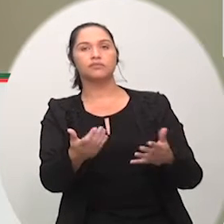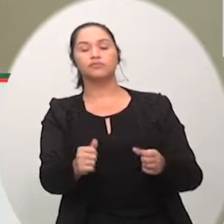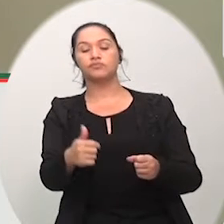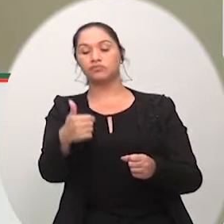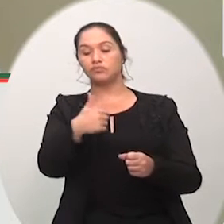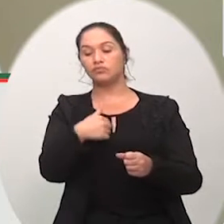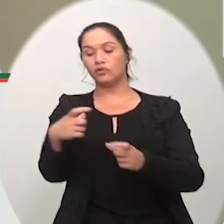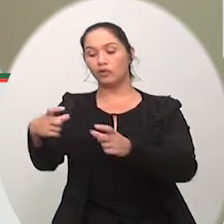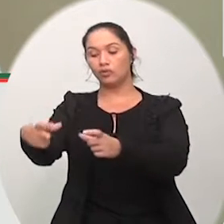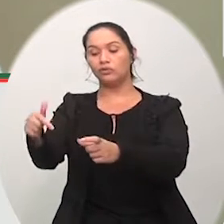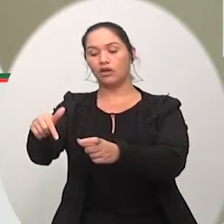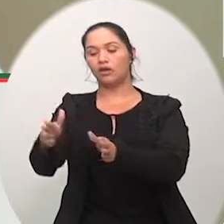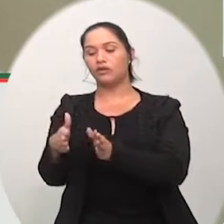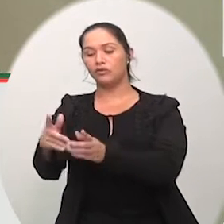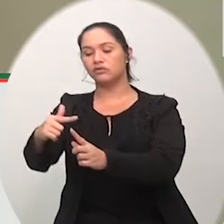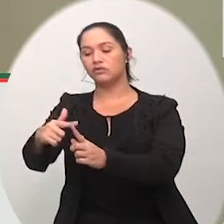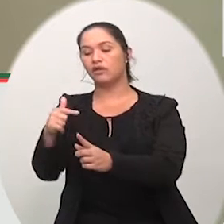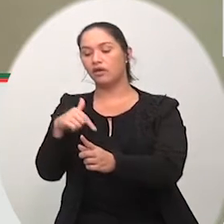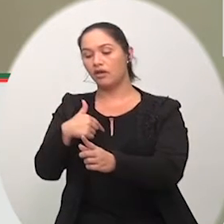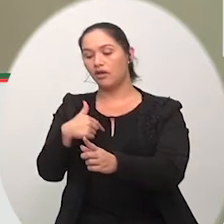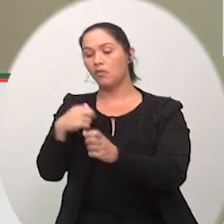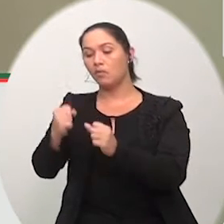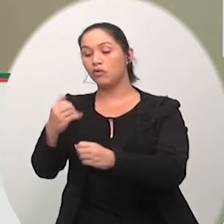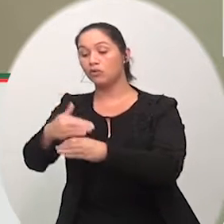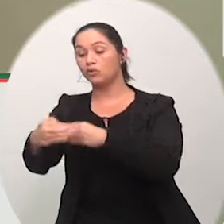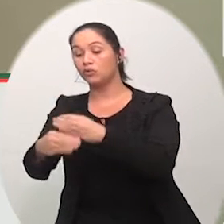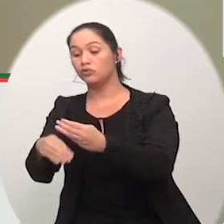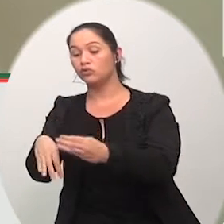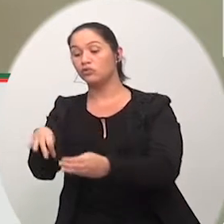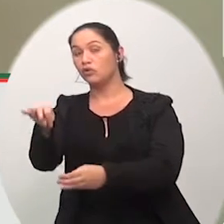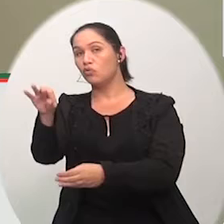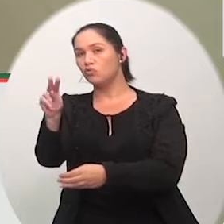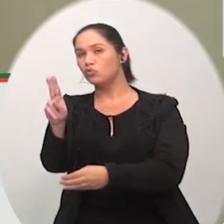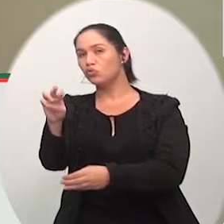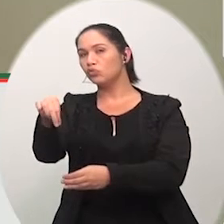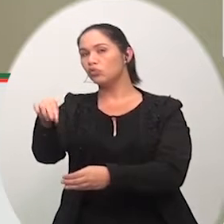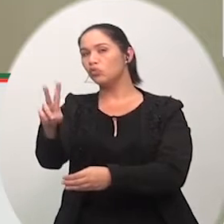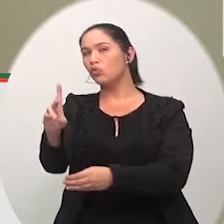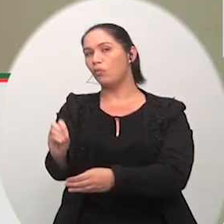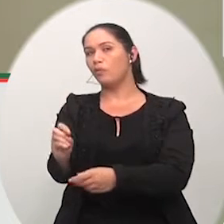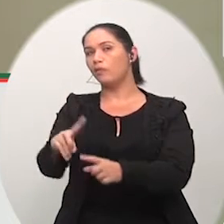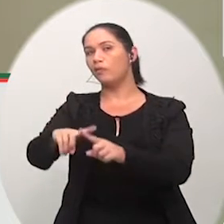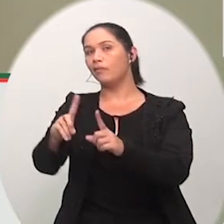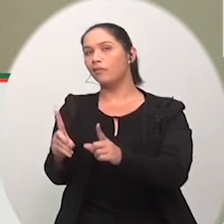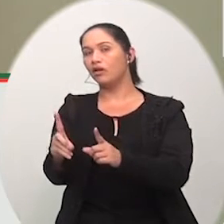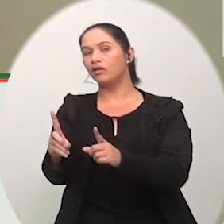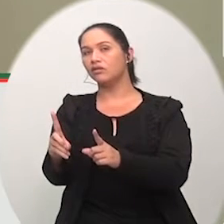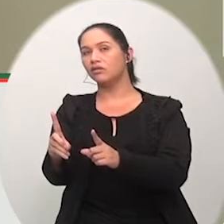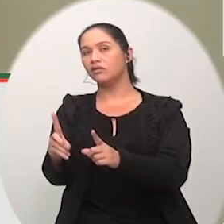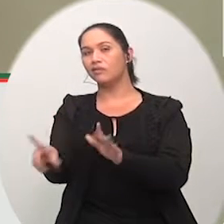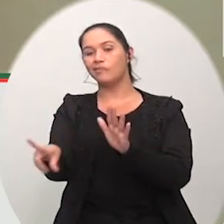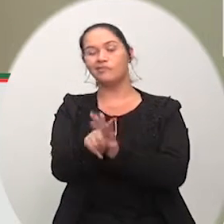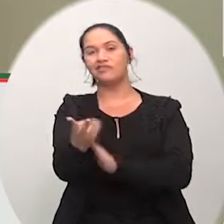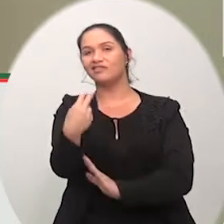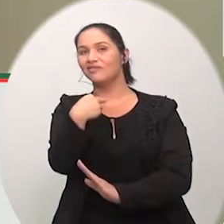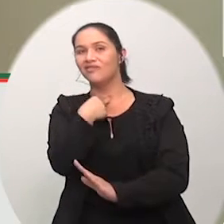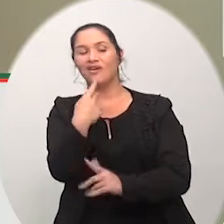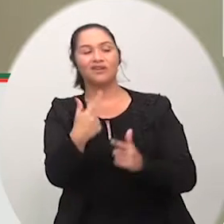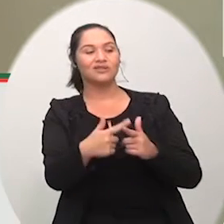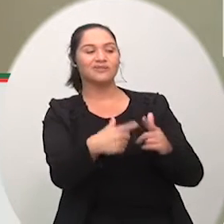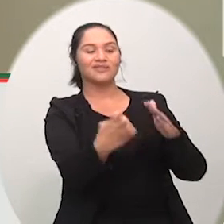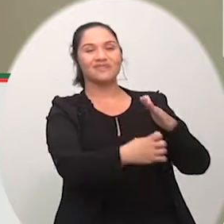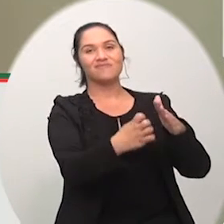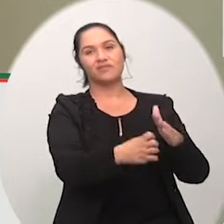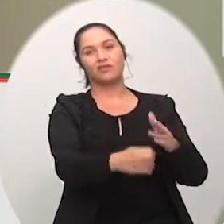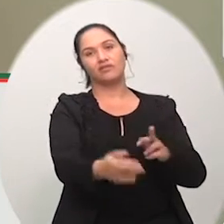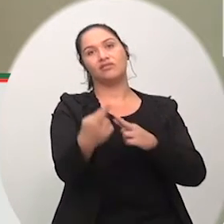isso, para não arcar com despesa, que a família já sofreu, já gastou o não tinha, com medicação, com